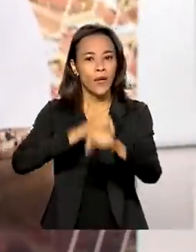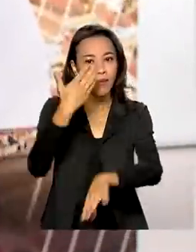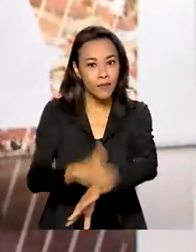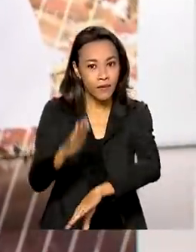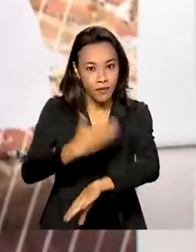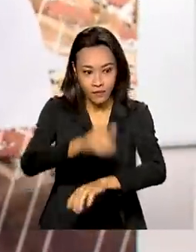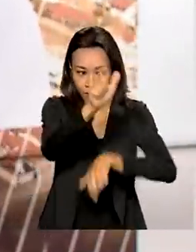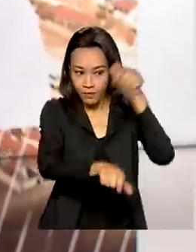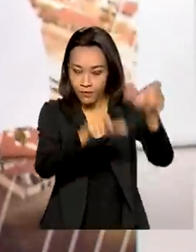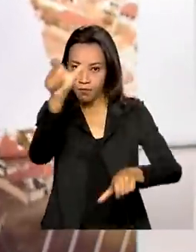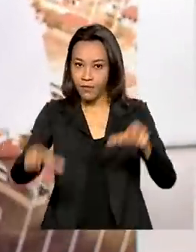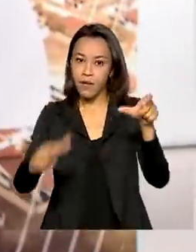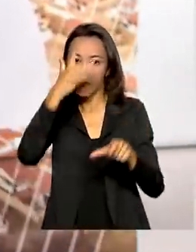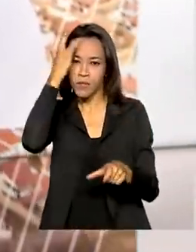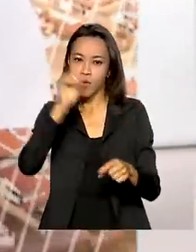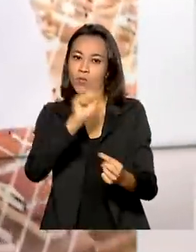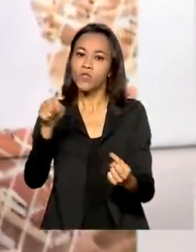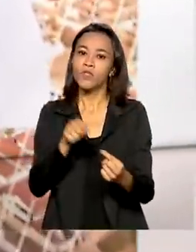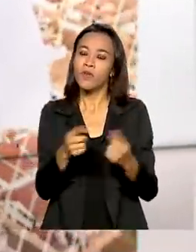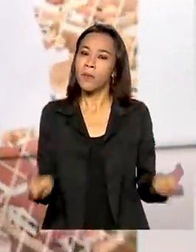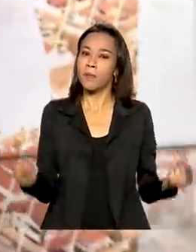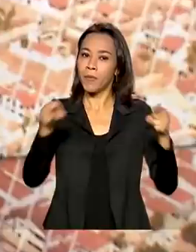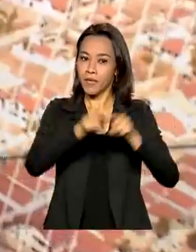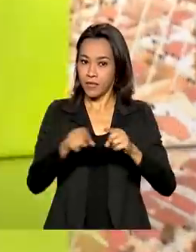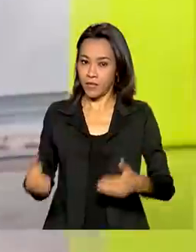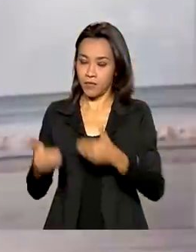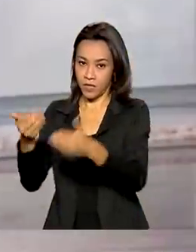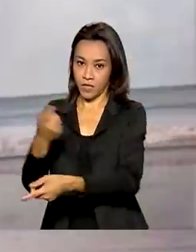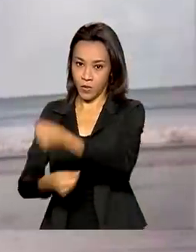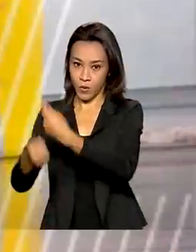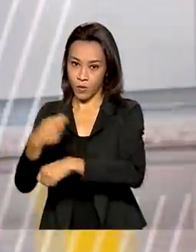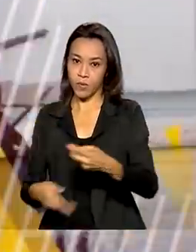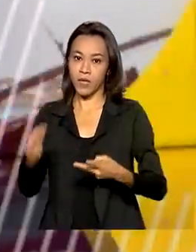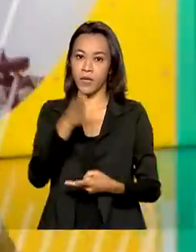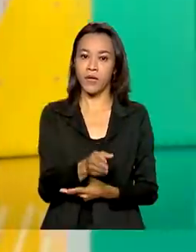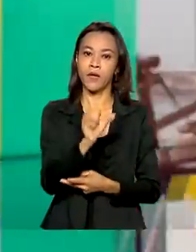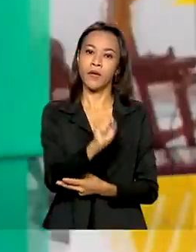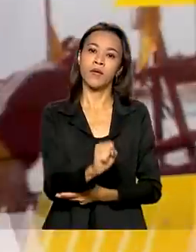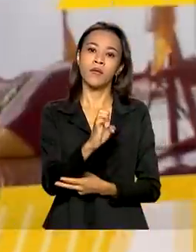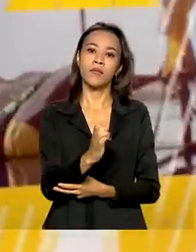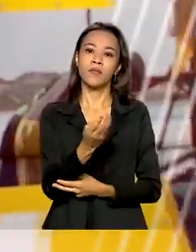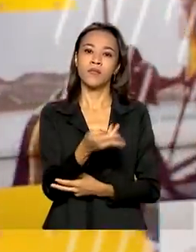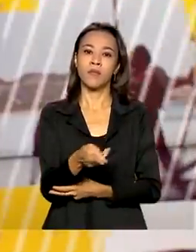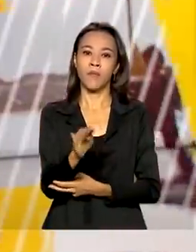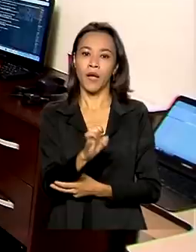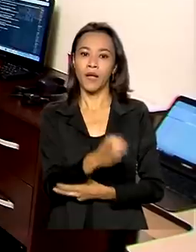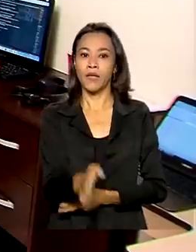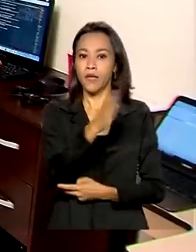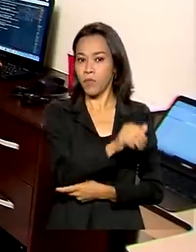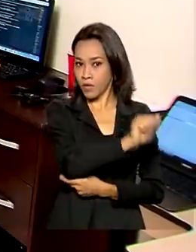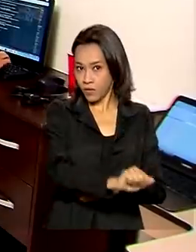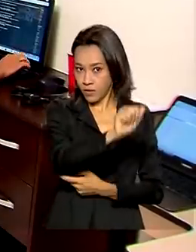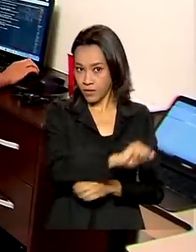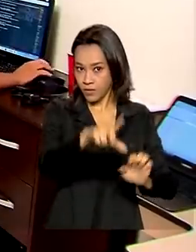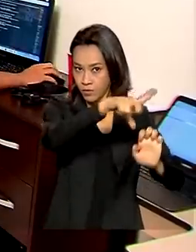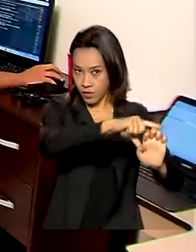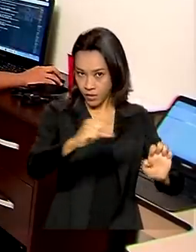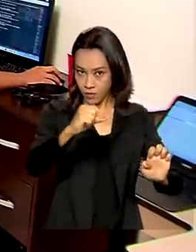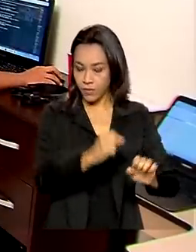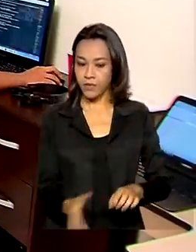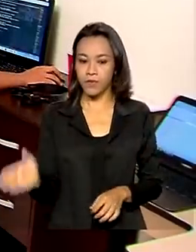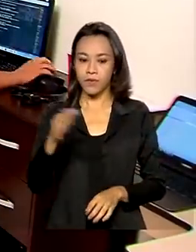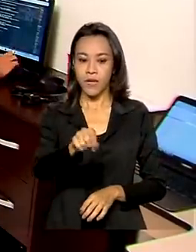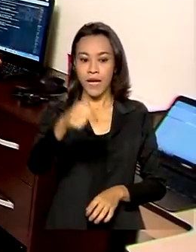parceria do Ministério da Economia, SEBRAE e da Associação Nacional de Empreendimentos Inovadores. A segunda